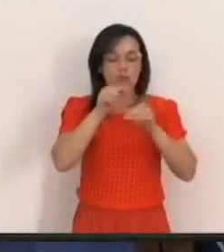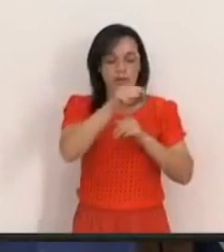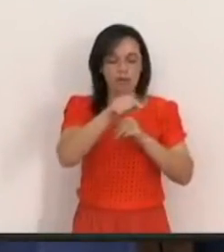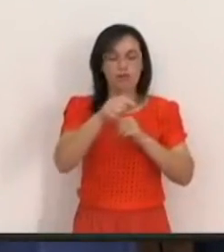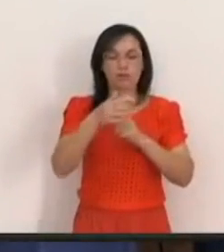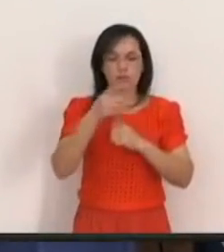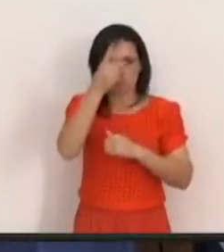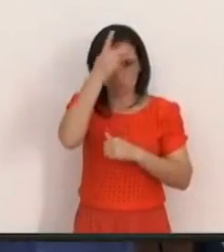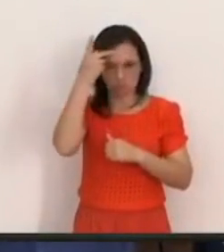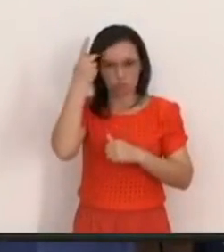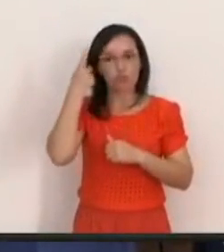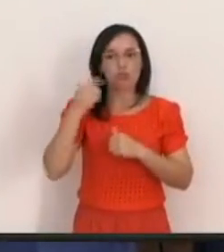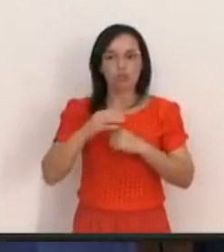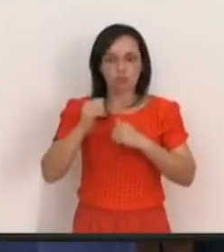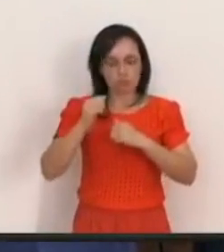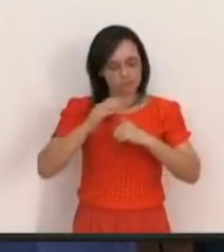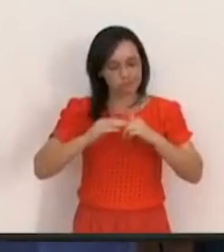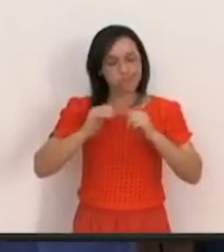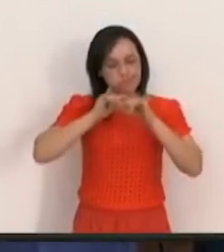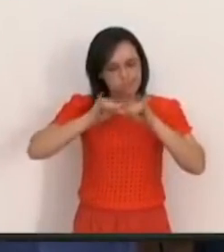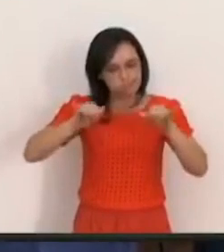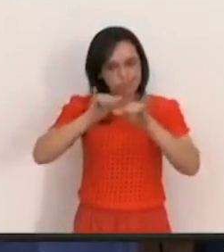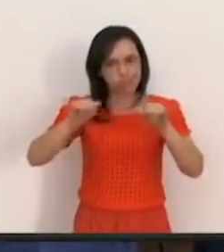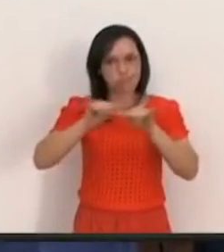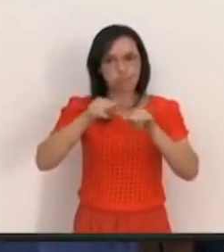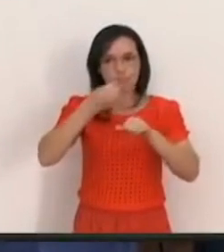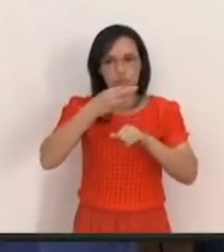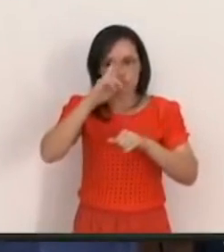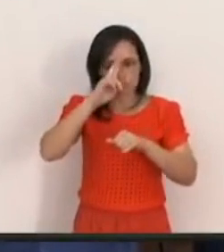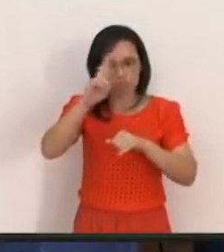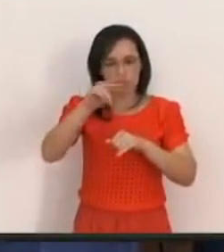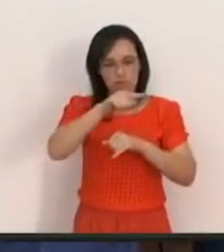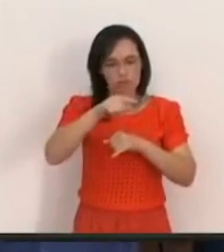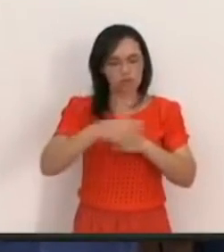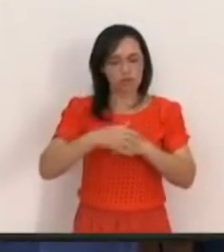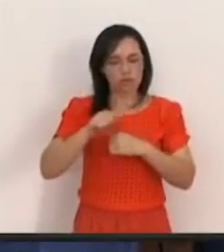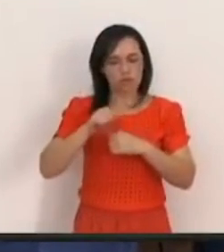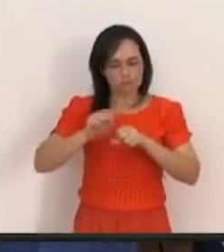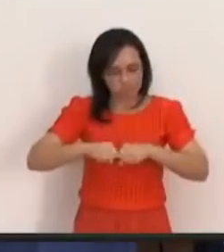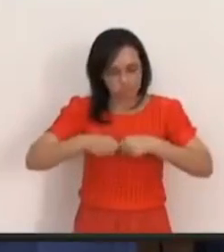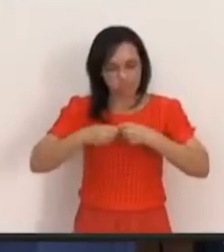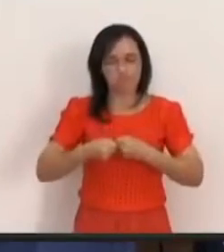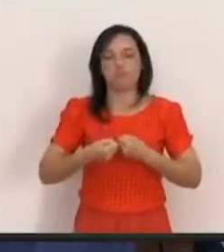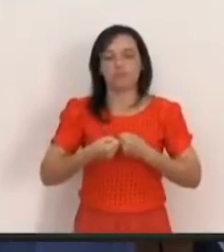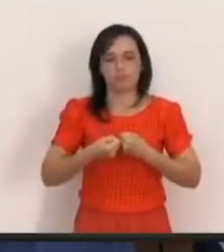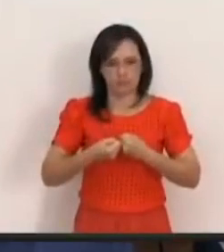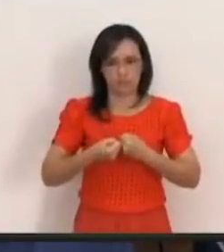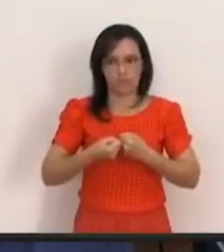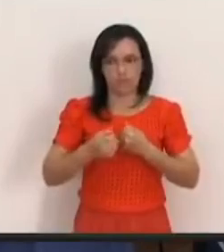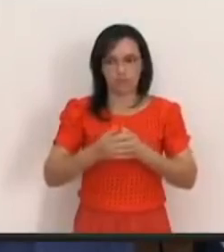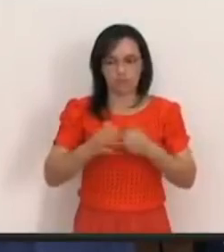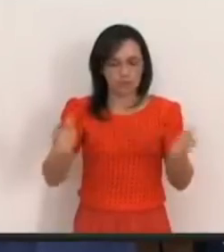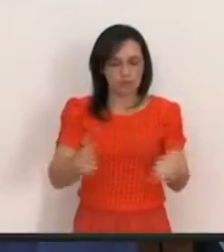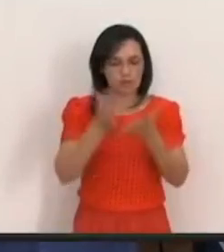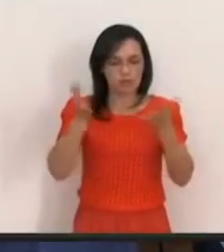formosos E também Anunciador De boas obras E um desafiante Um desafiador Santo Deus Daqueles